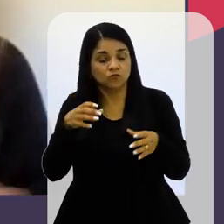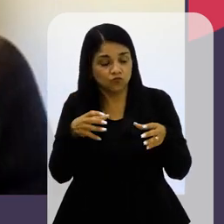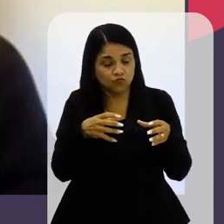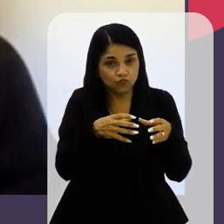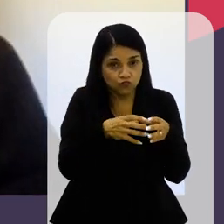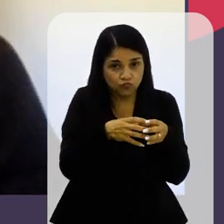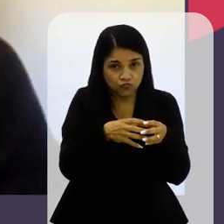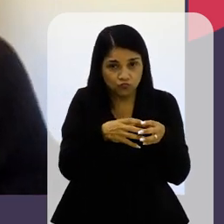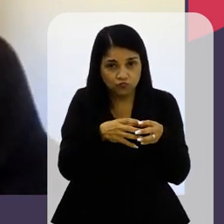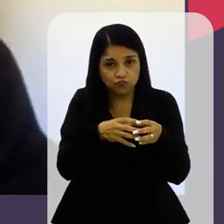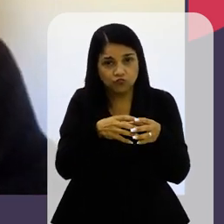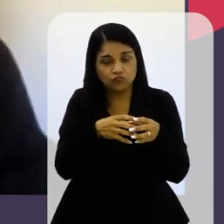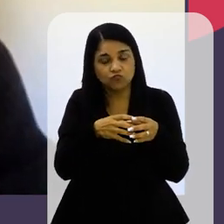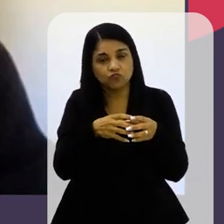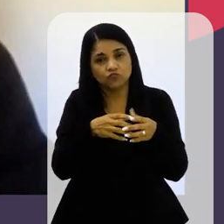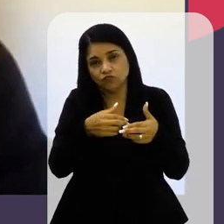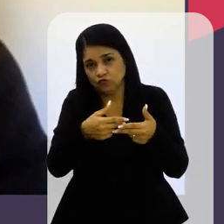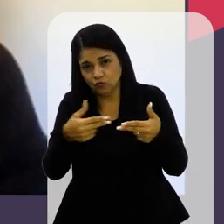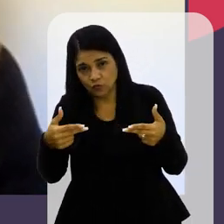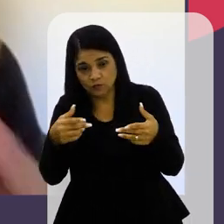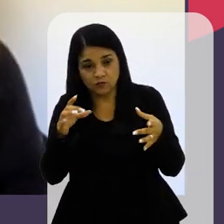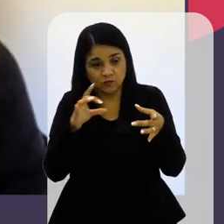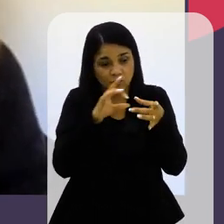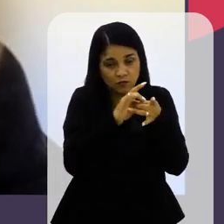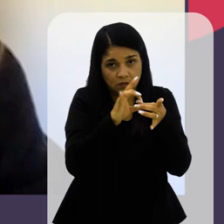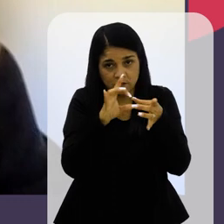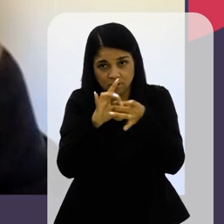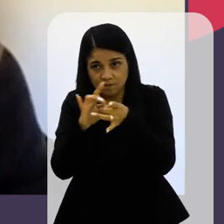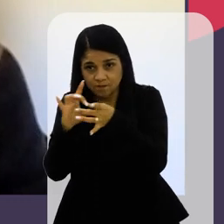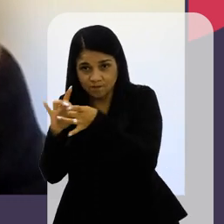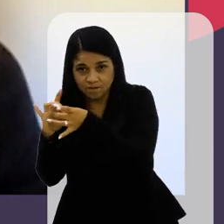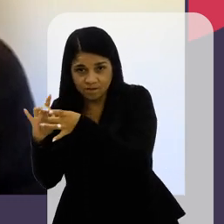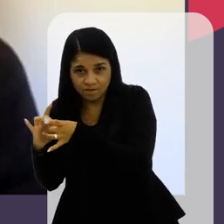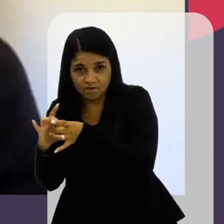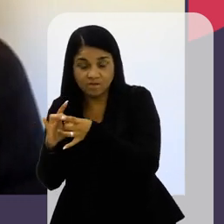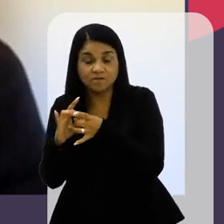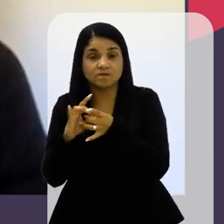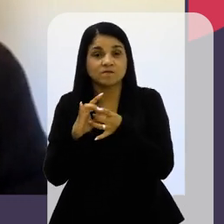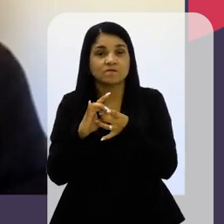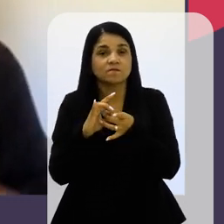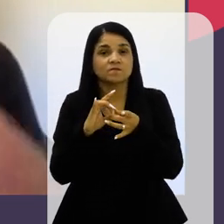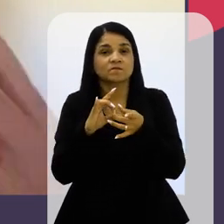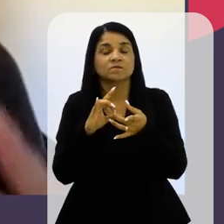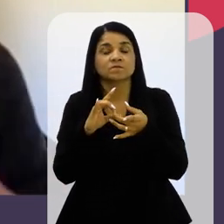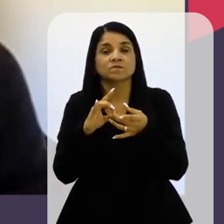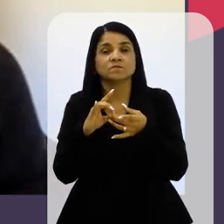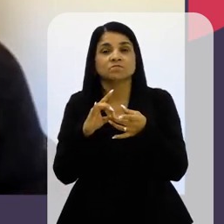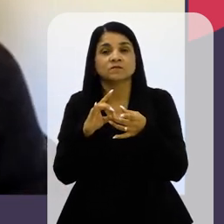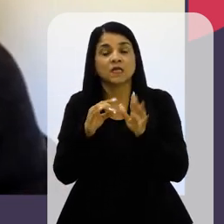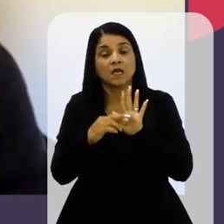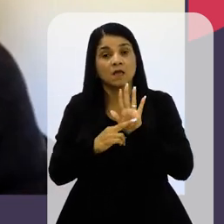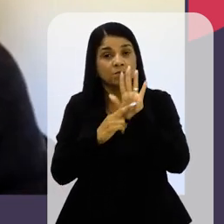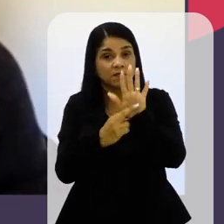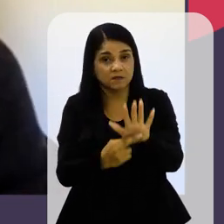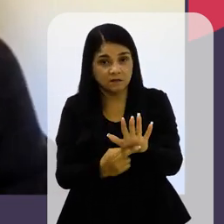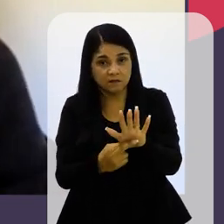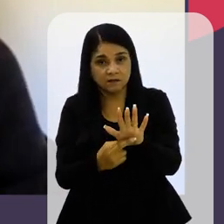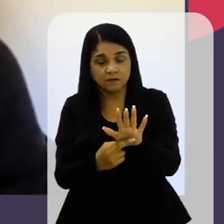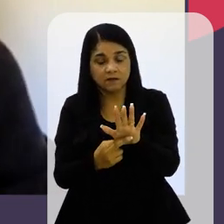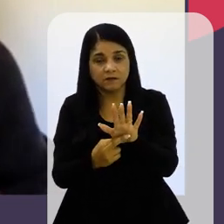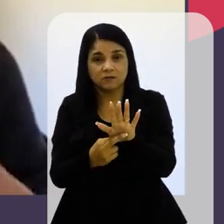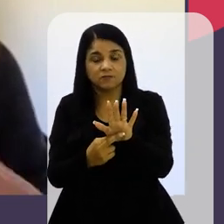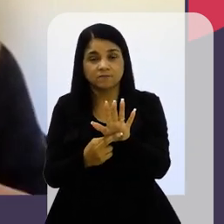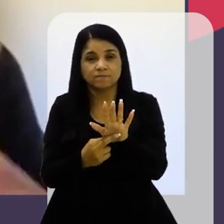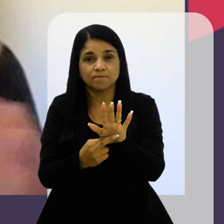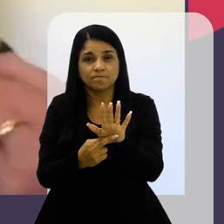É um Conjunto De elementos Onde existem Conexões E essas Conexões Elas São